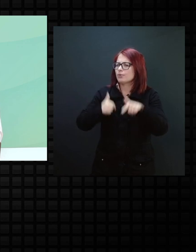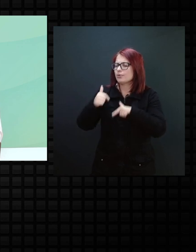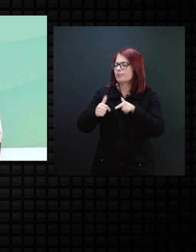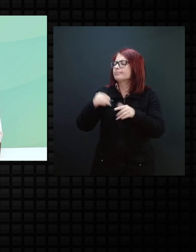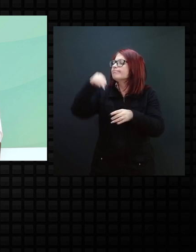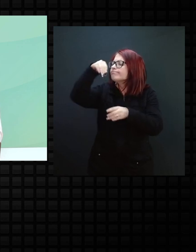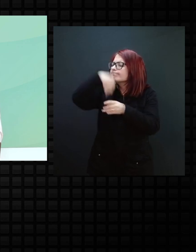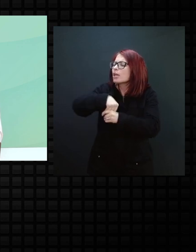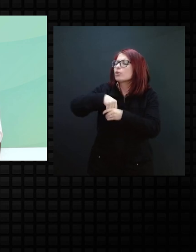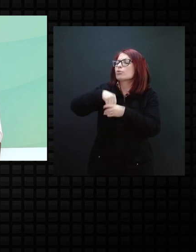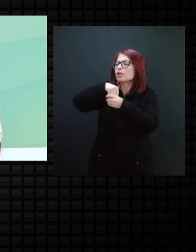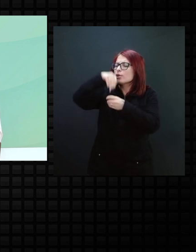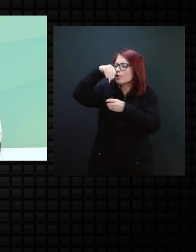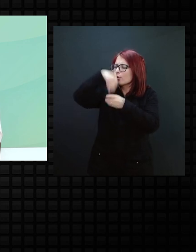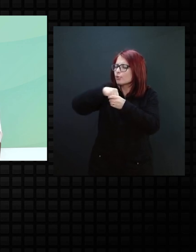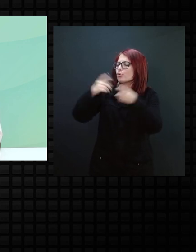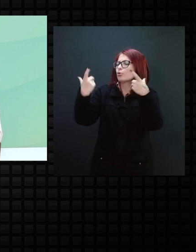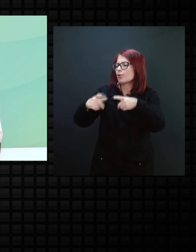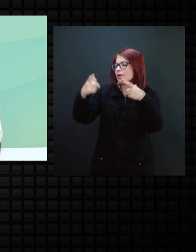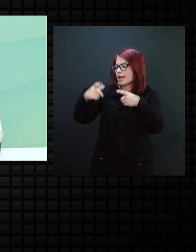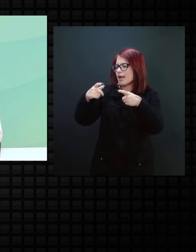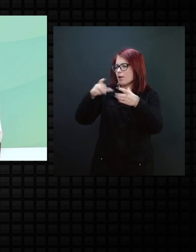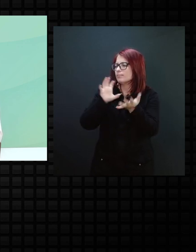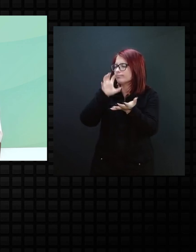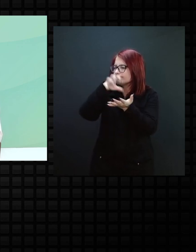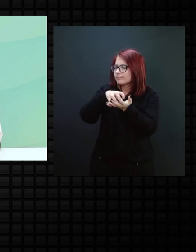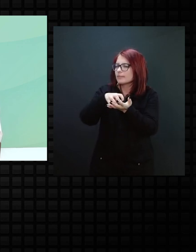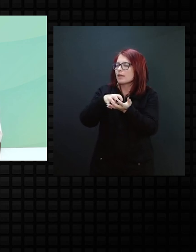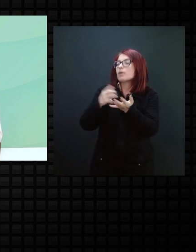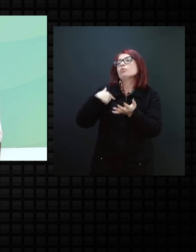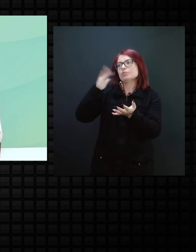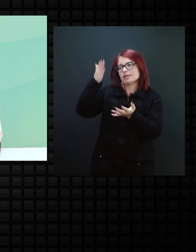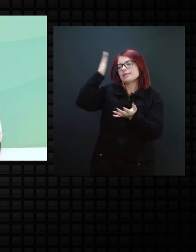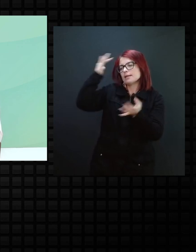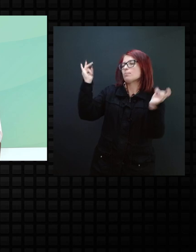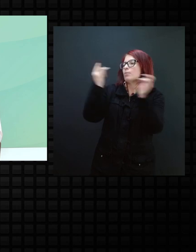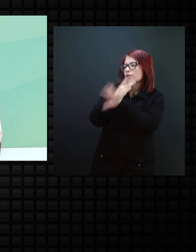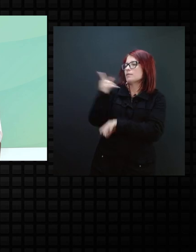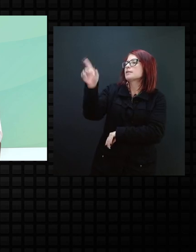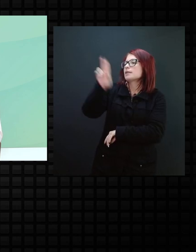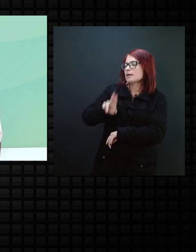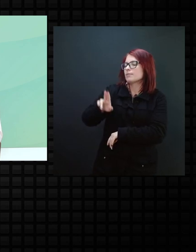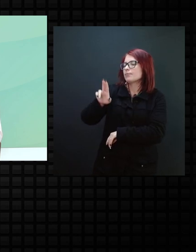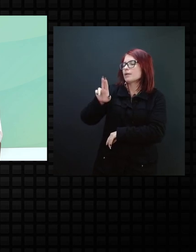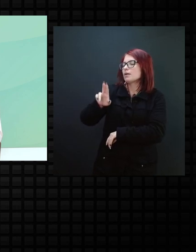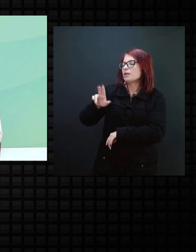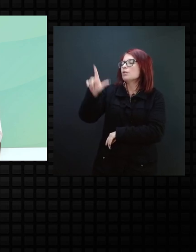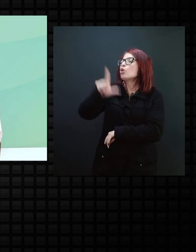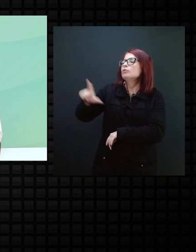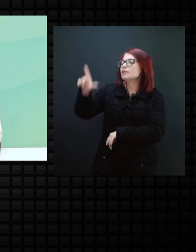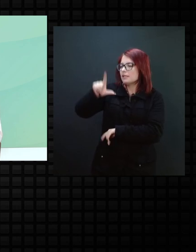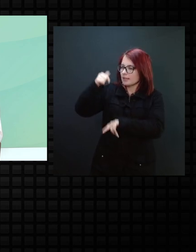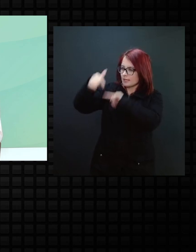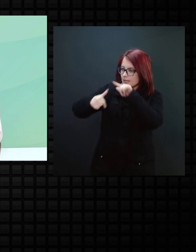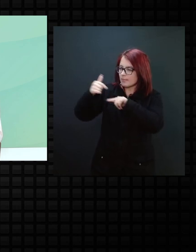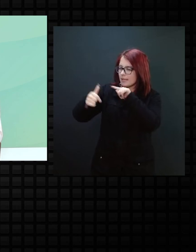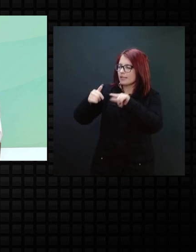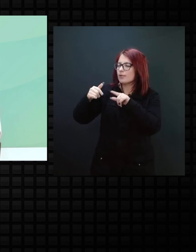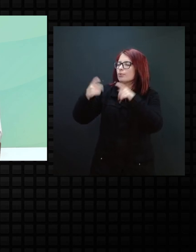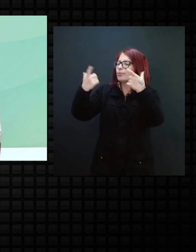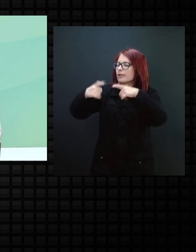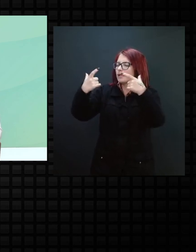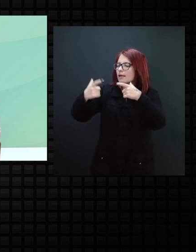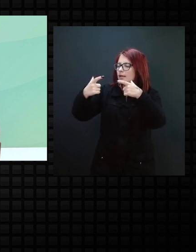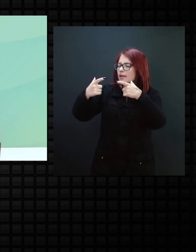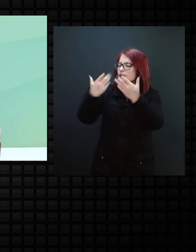centros, né, no centro, eu sei que você trabalha no centro de Londrina, né, que fica no Colégio Estadual Hugo Simas,